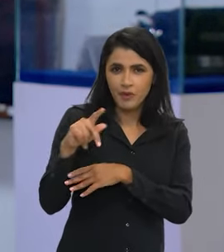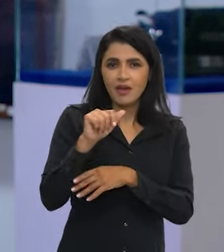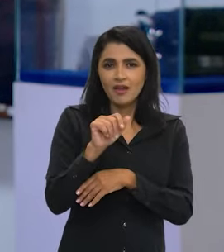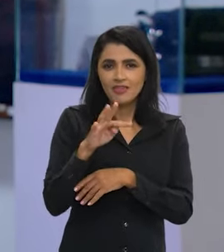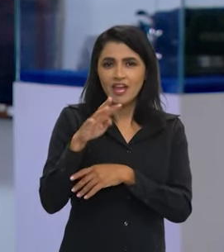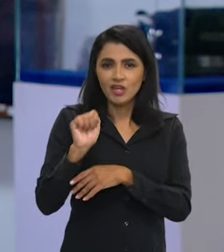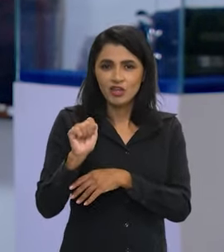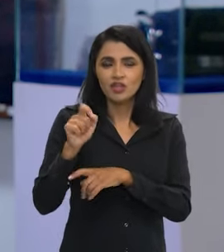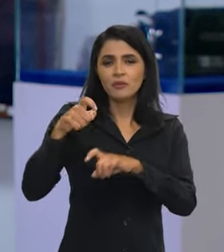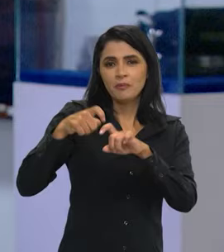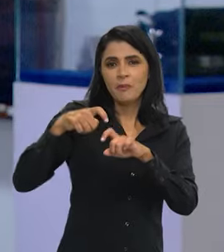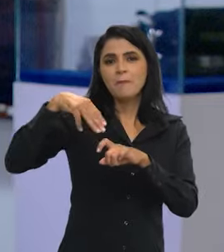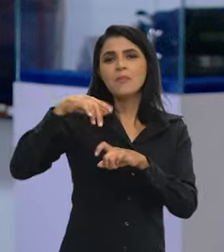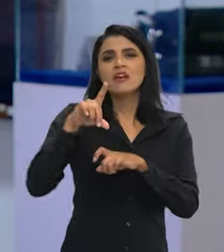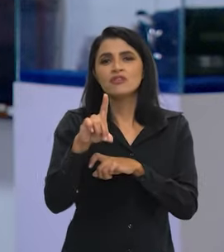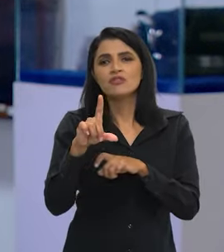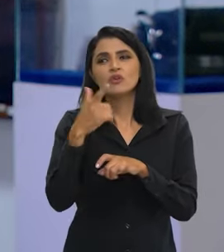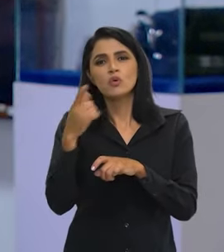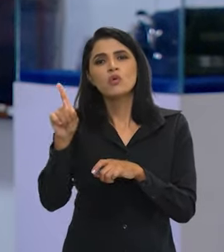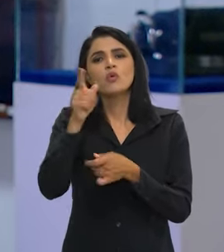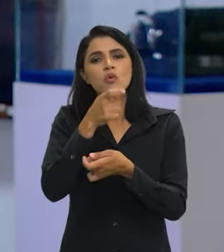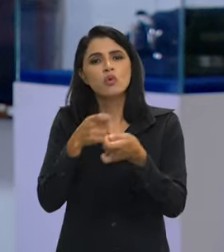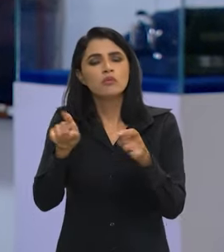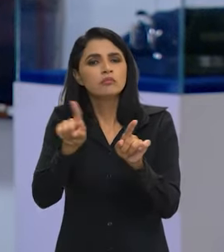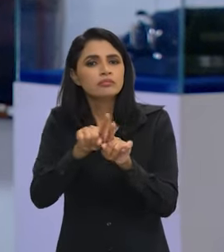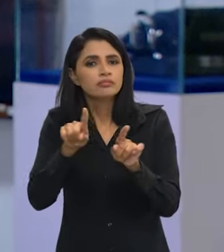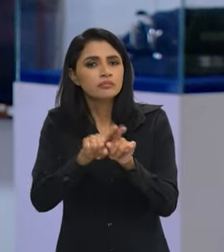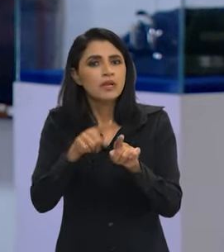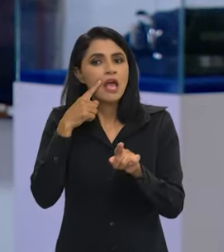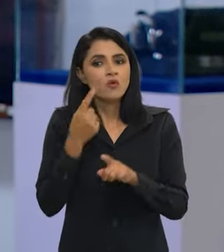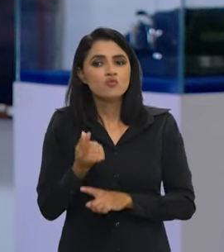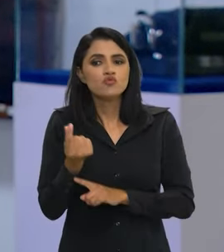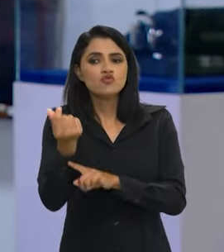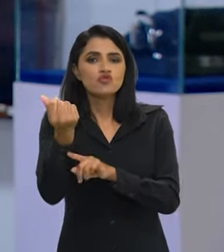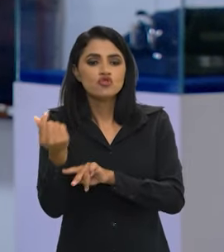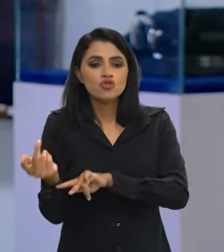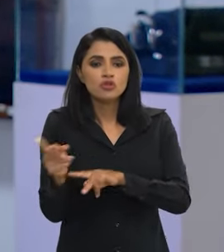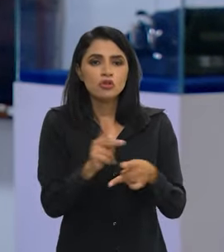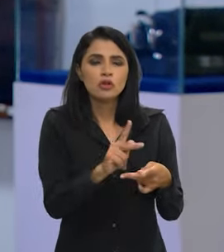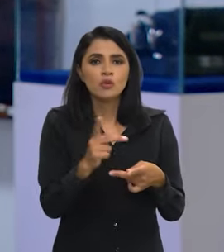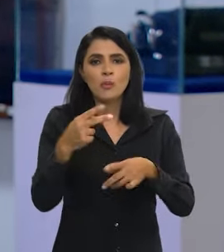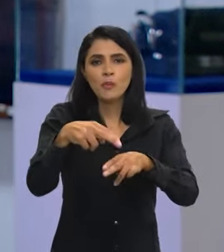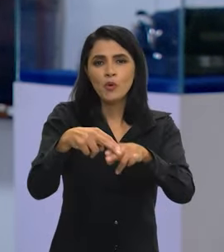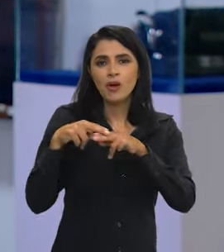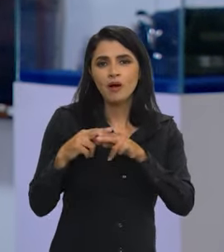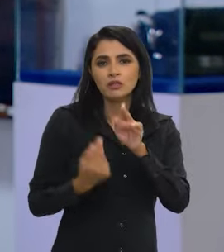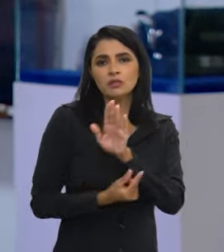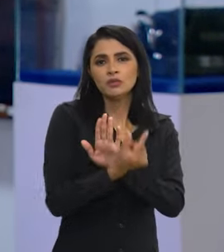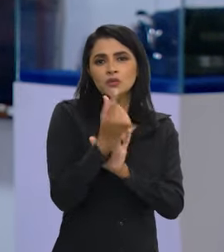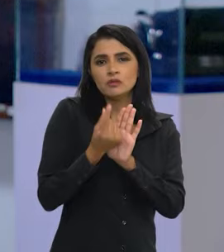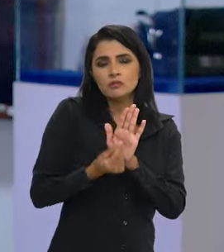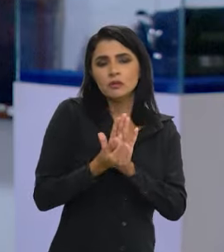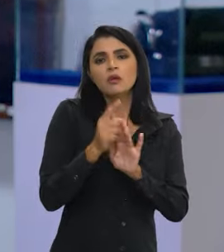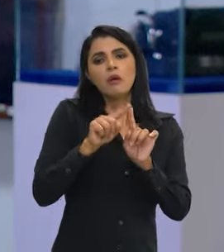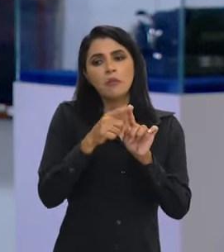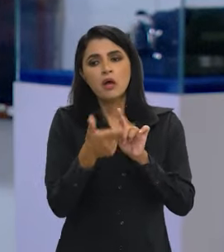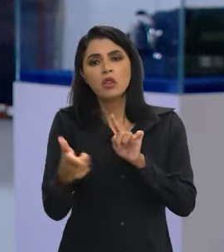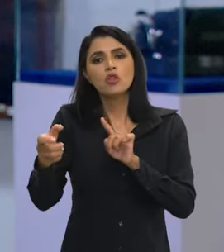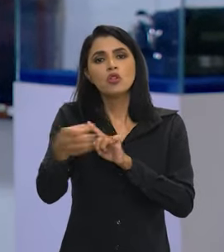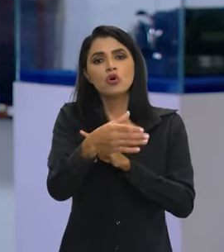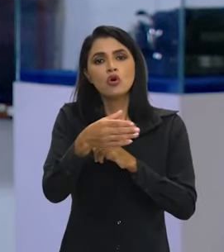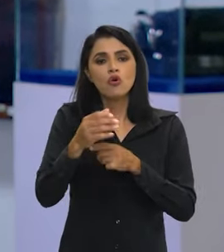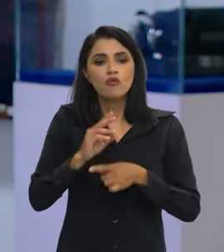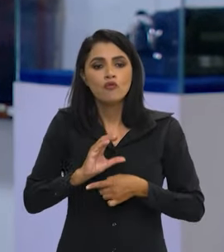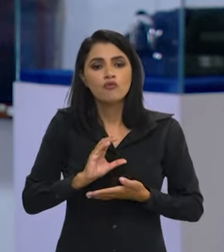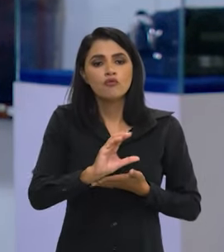quanto as economias, elas acabam alocando, não exatamente aquele recurso por uma questão orçamentária, mas acabam alocando novos